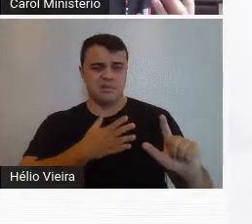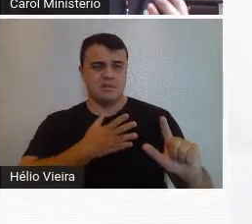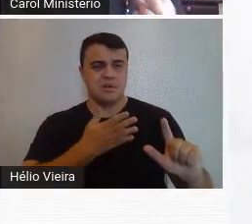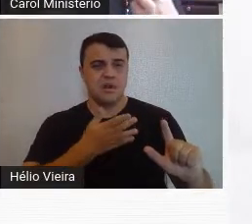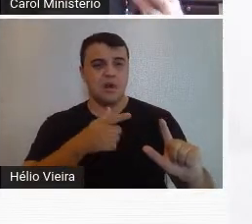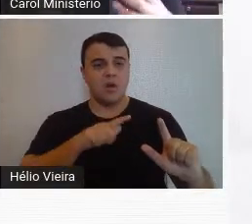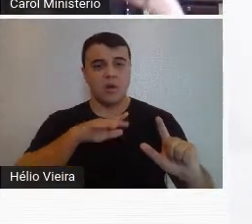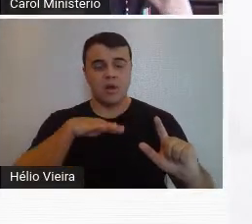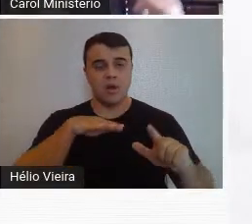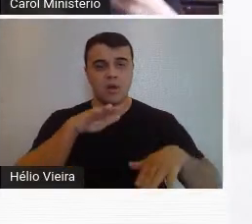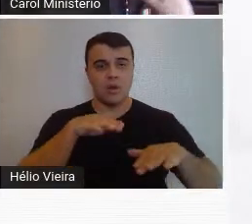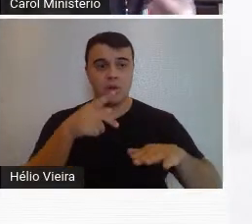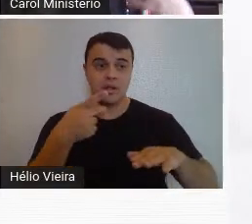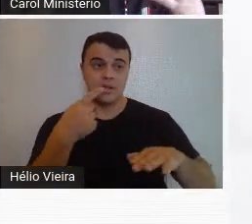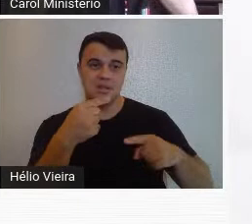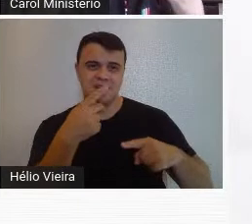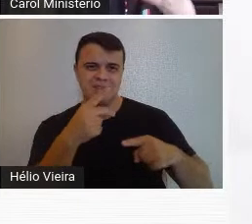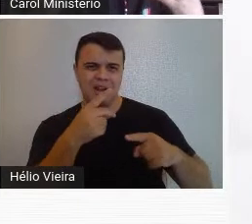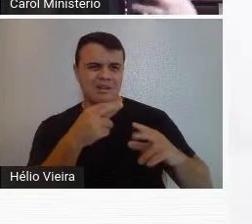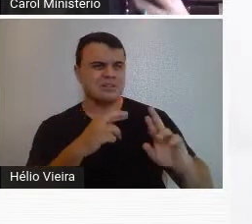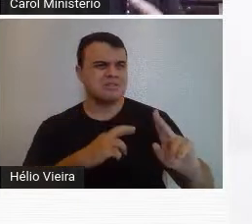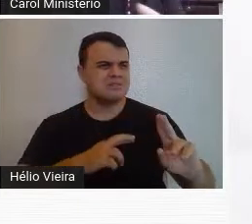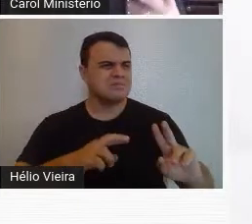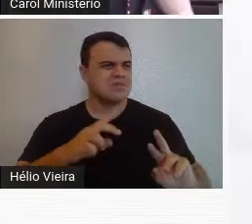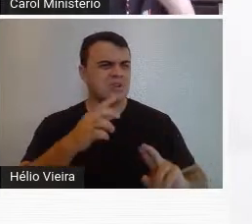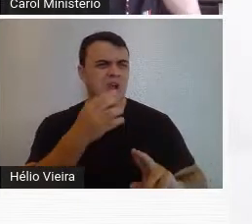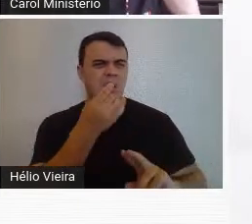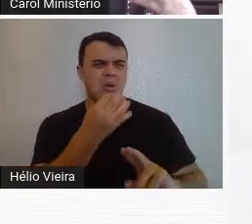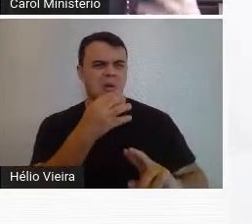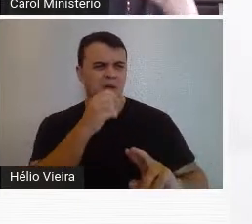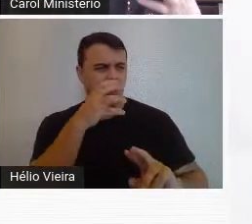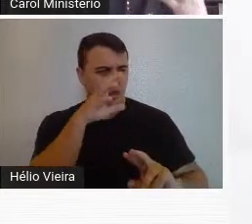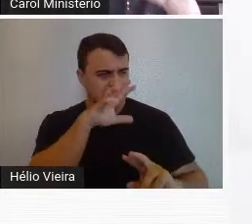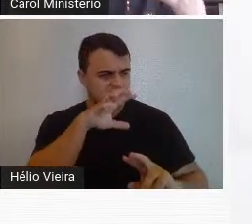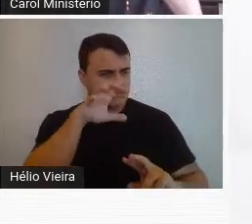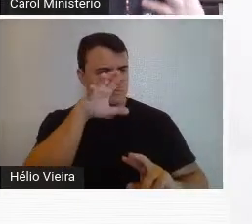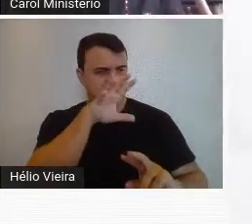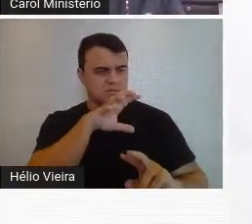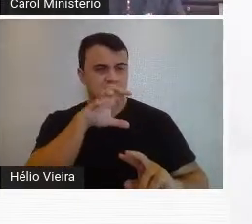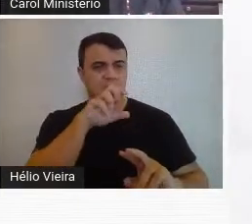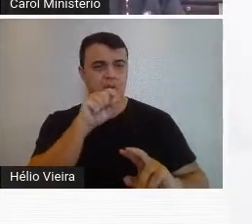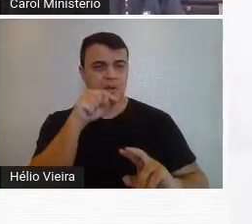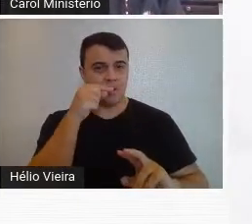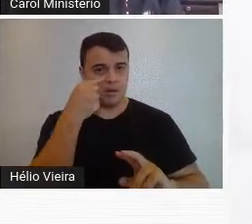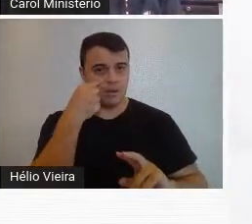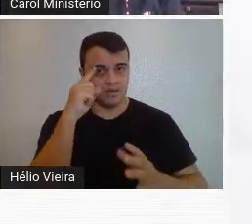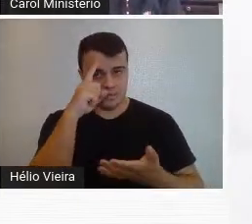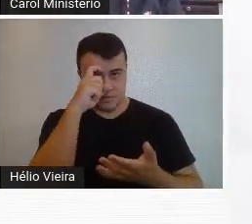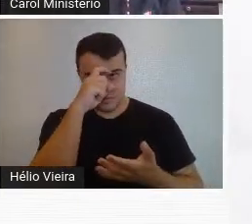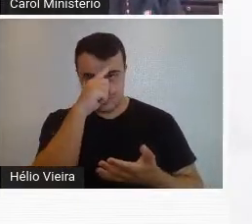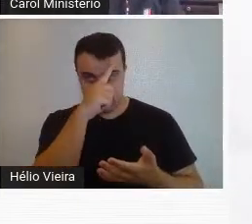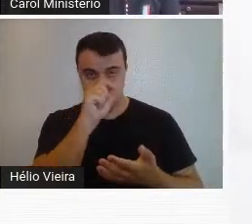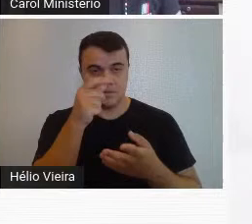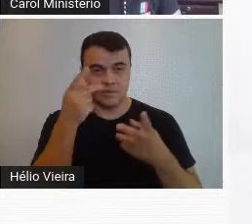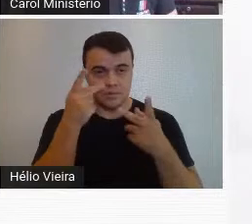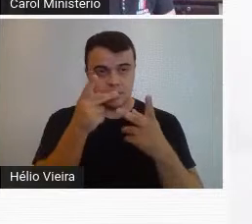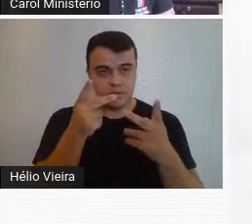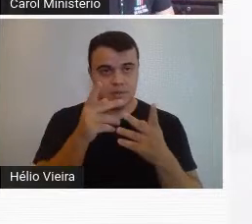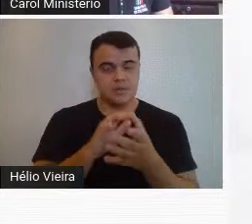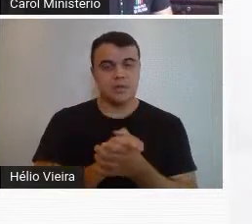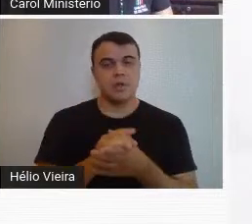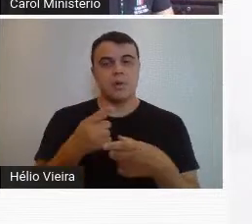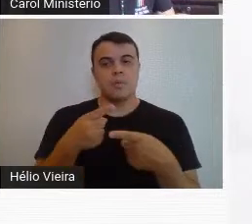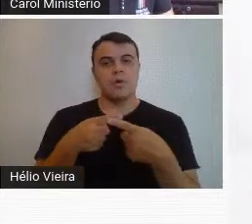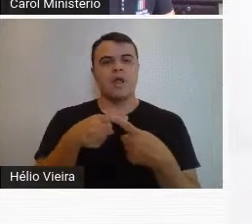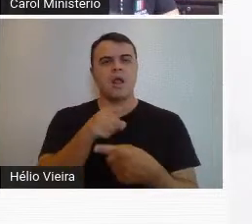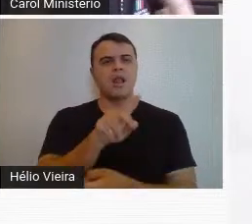que a variação cromática incomodava os olhares e feriam os olhares dos visitantes, porque